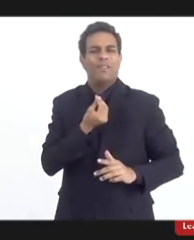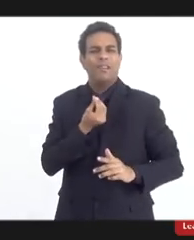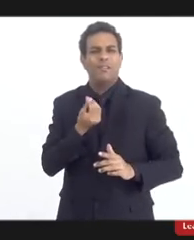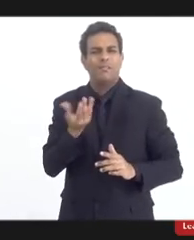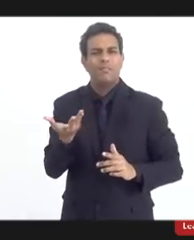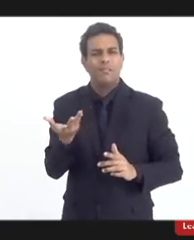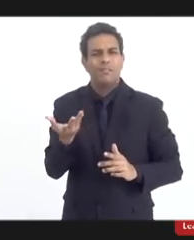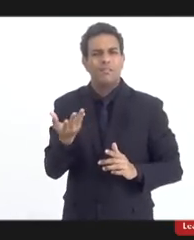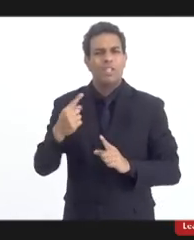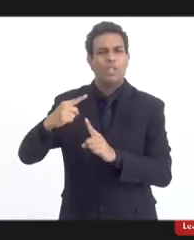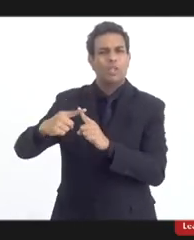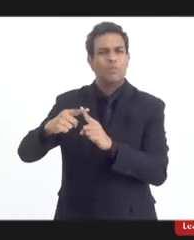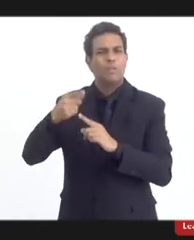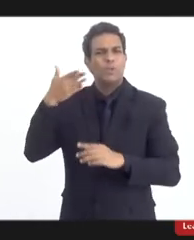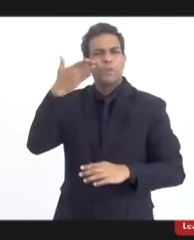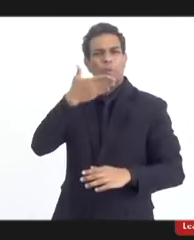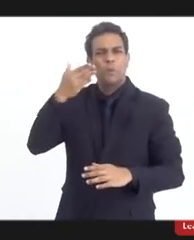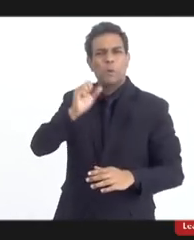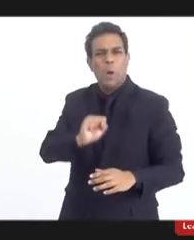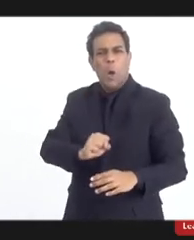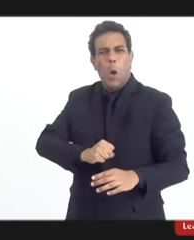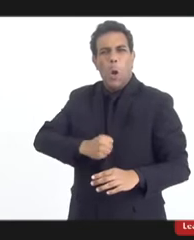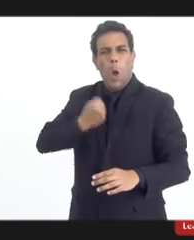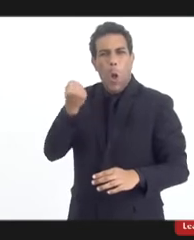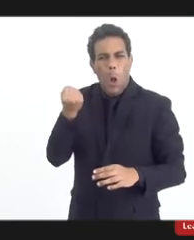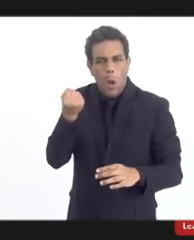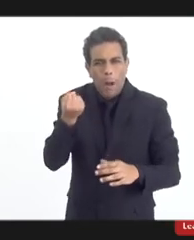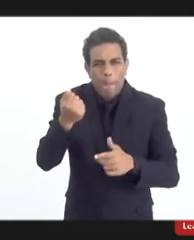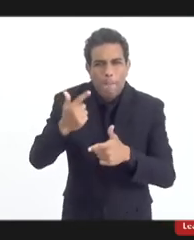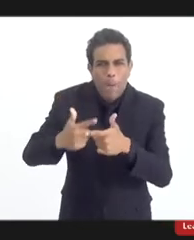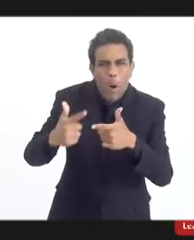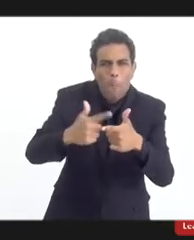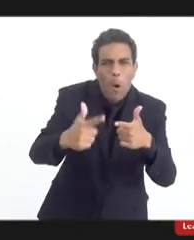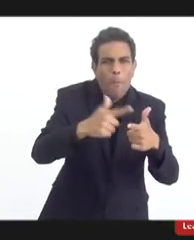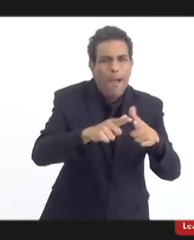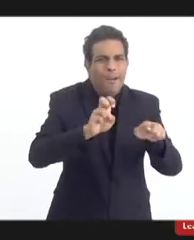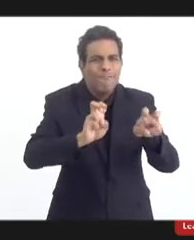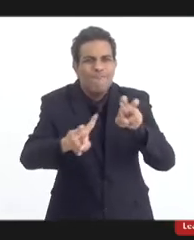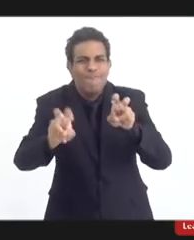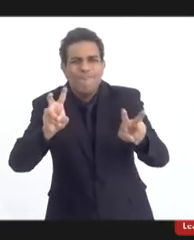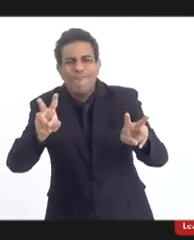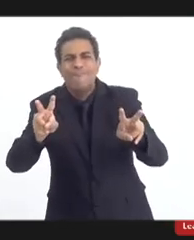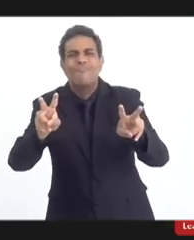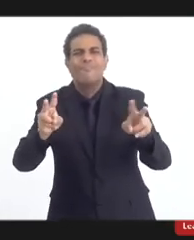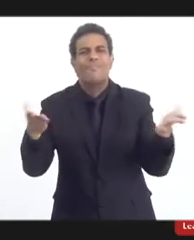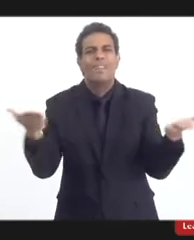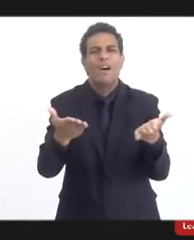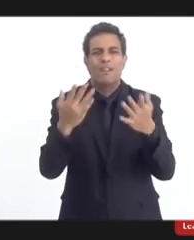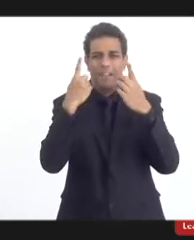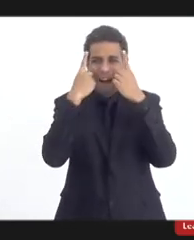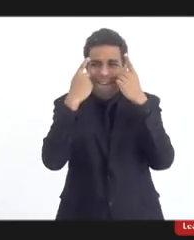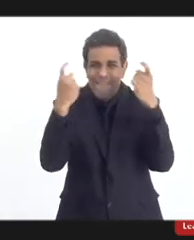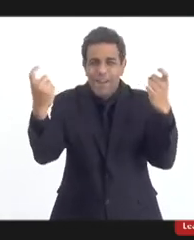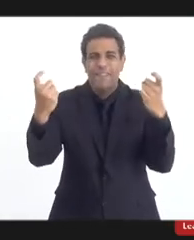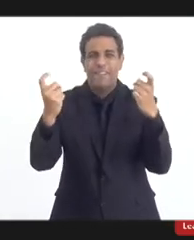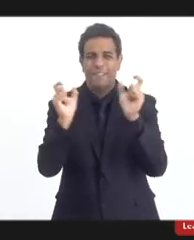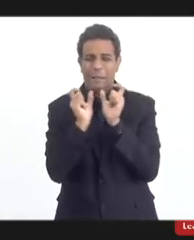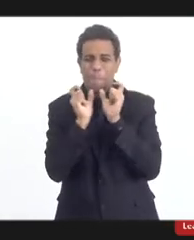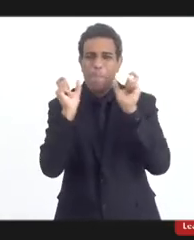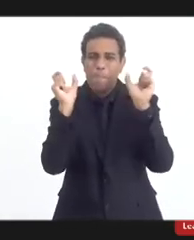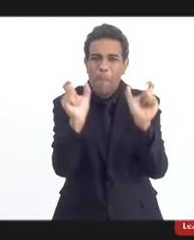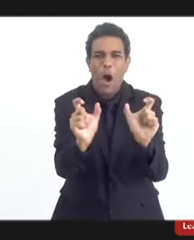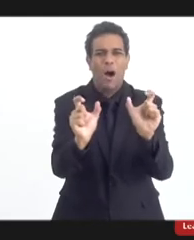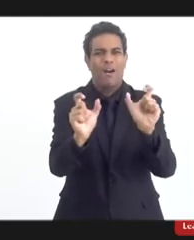e o discurso do ódio, e esse é o problema do discurso do ódio, é que a violência verbal, a